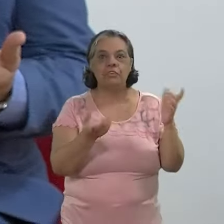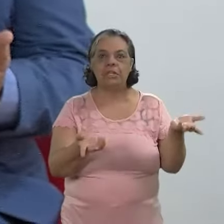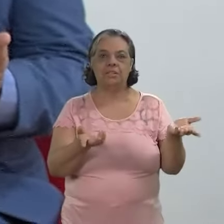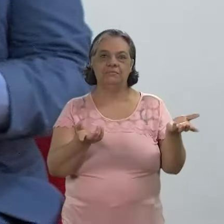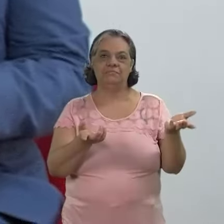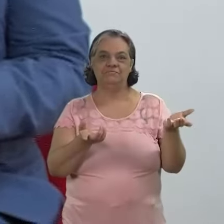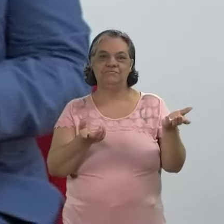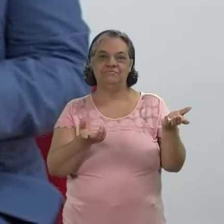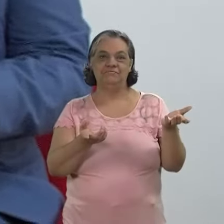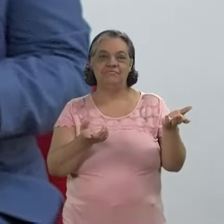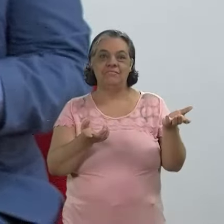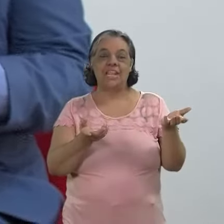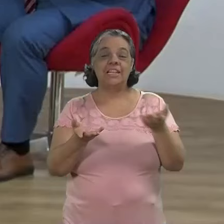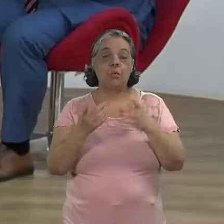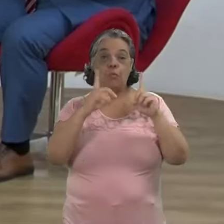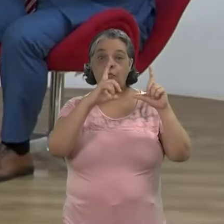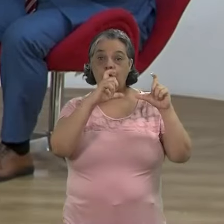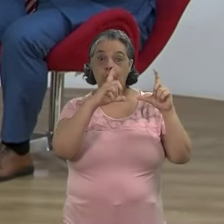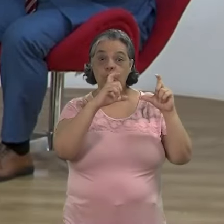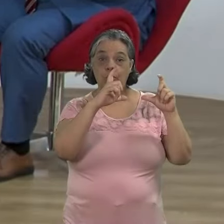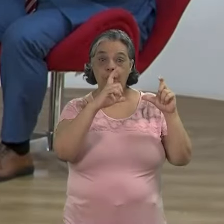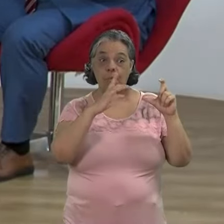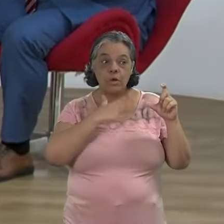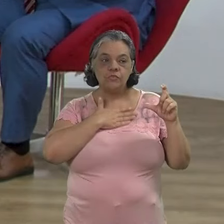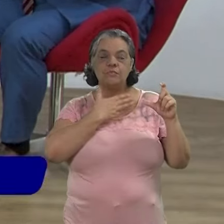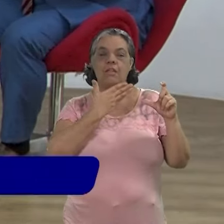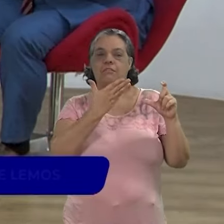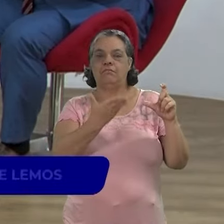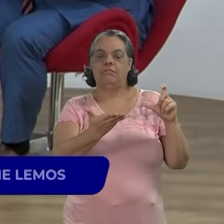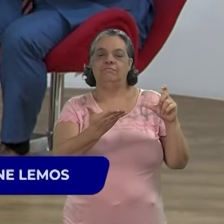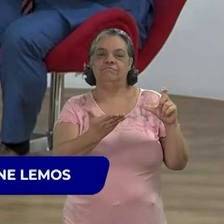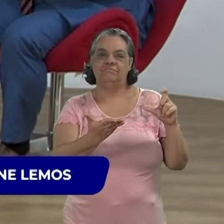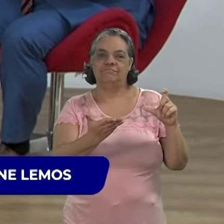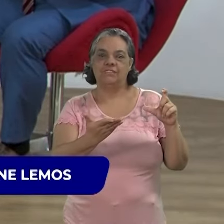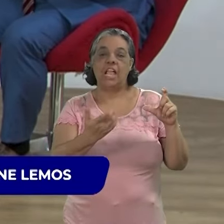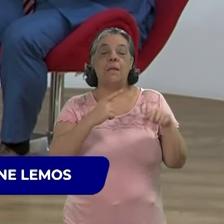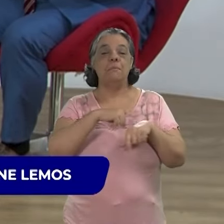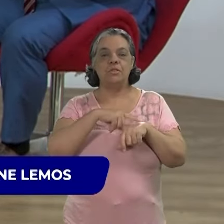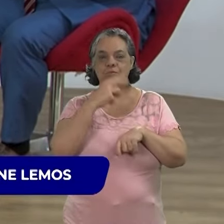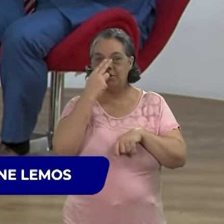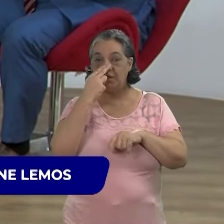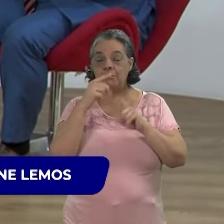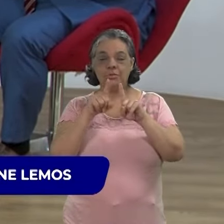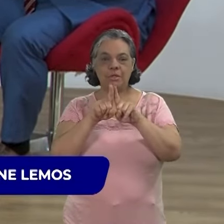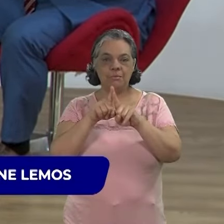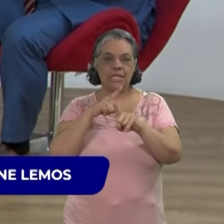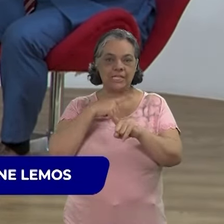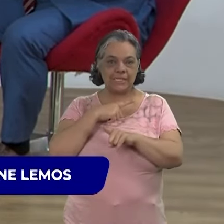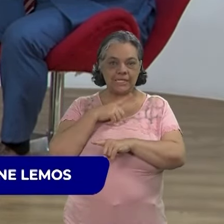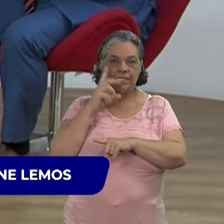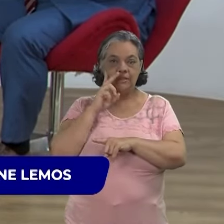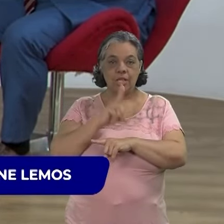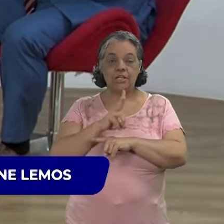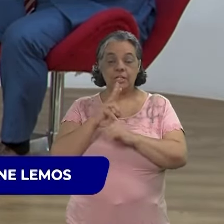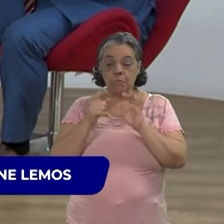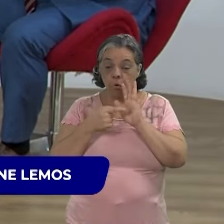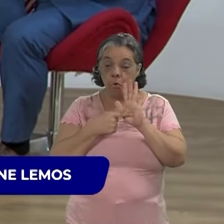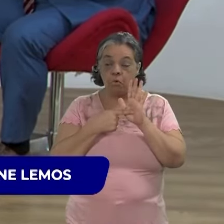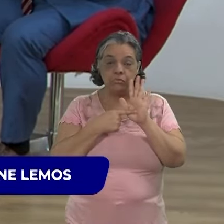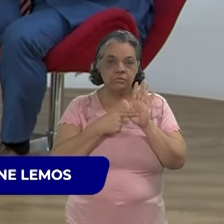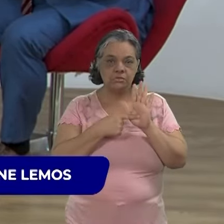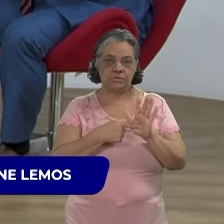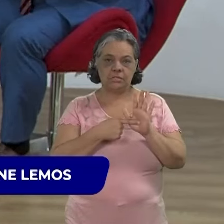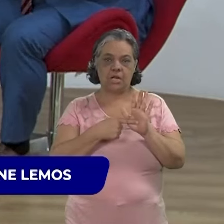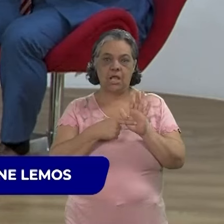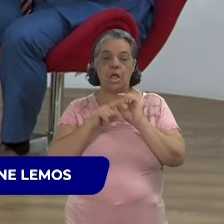o digital. Então, a fotografia era uma expectativa. E, ao mesmo tempo, havia nessa expectativa da